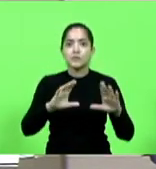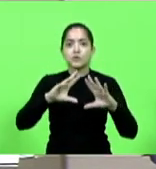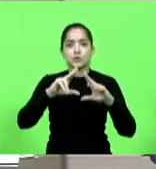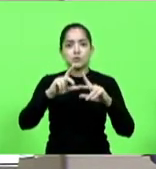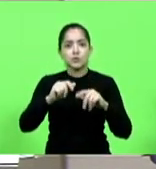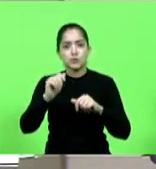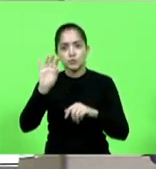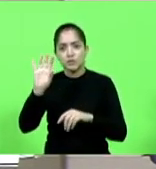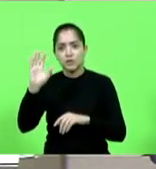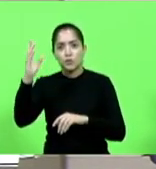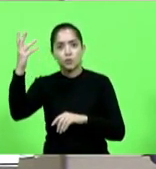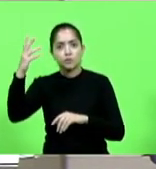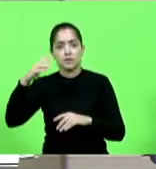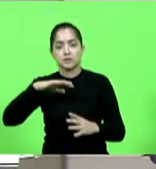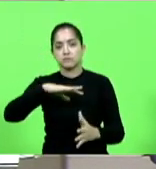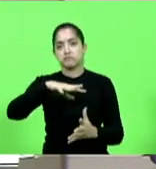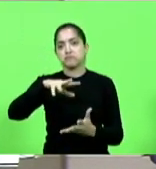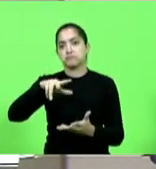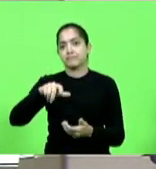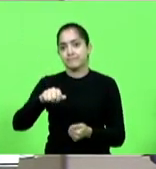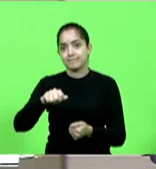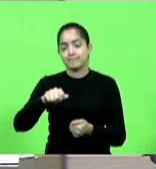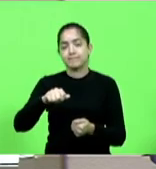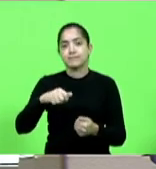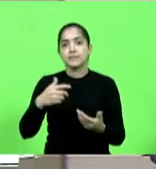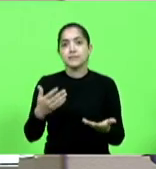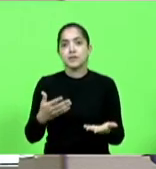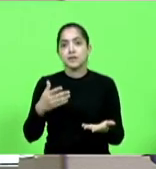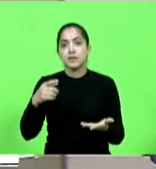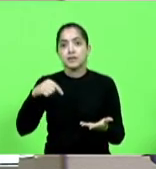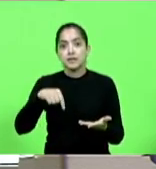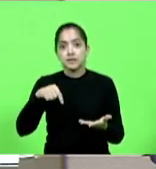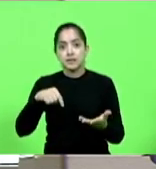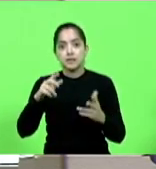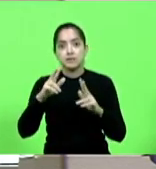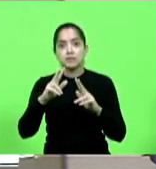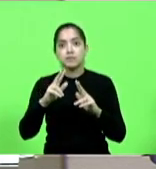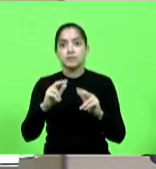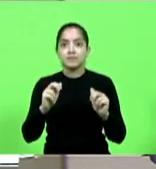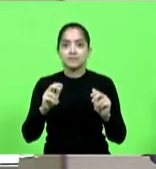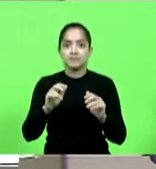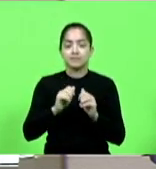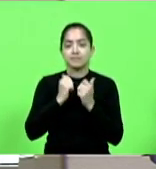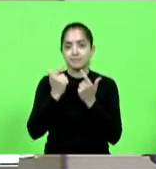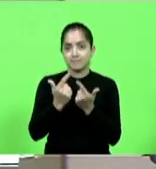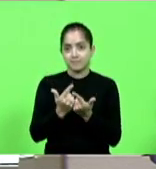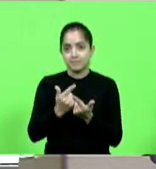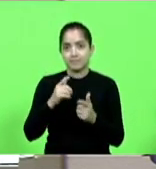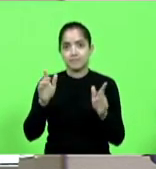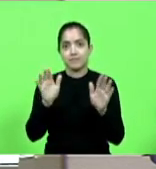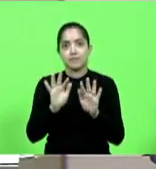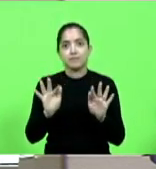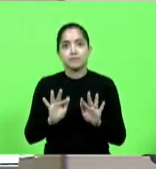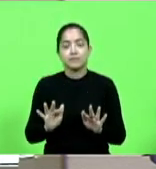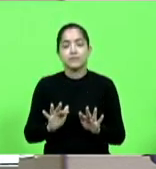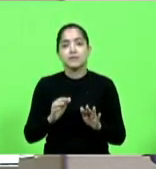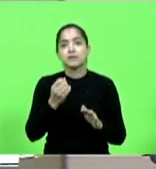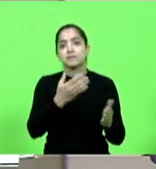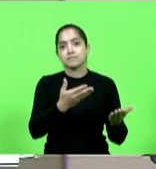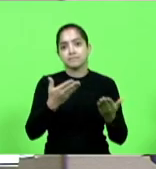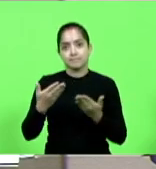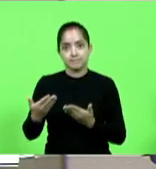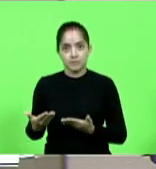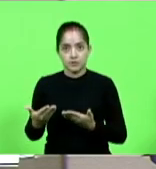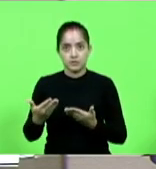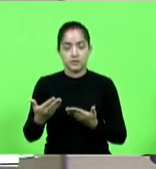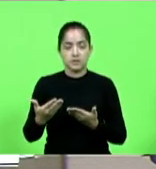a nível mundial então para nós aqui para o parlamento catarinense é uma alegria estar recebendo vossa senhoria neste momento